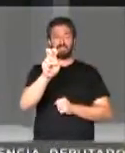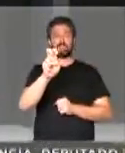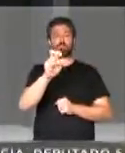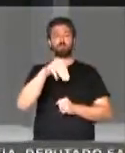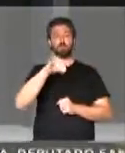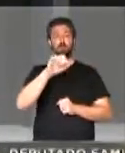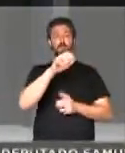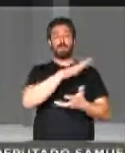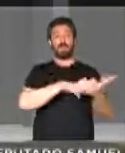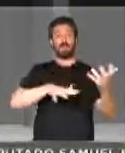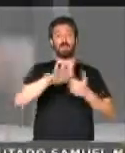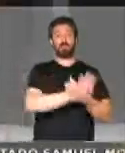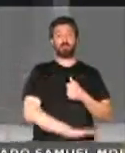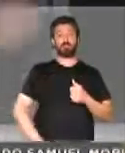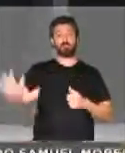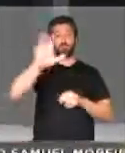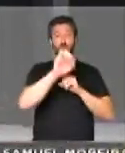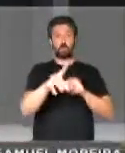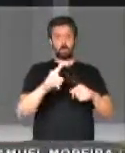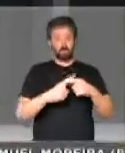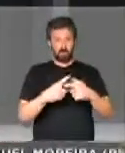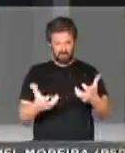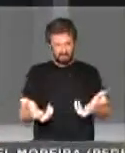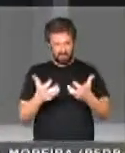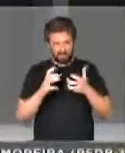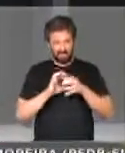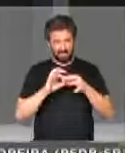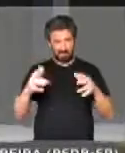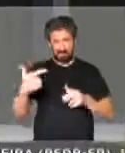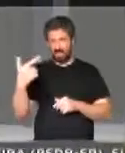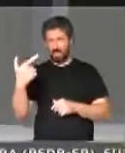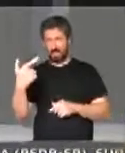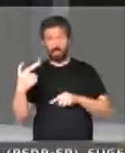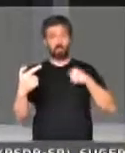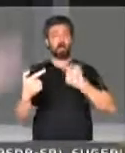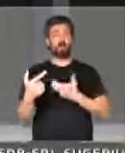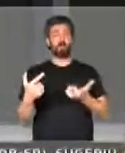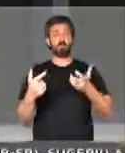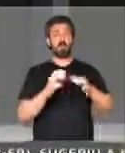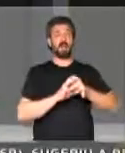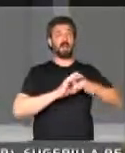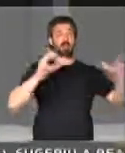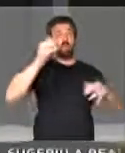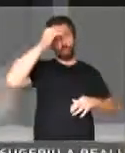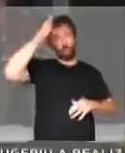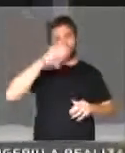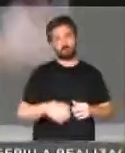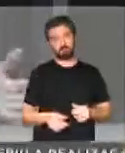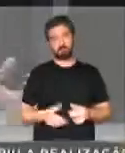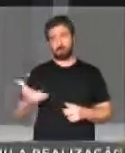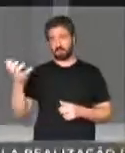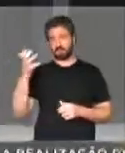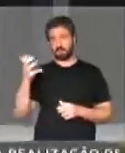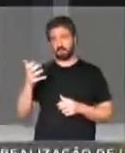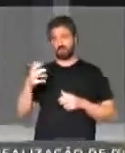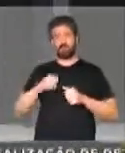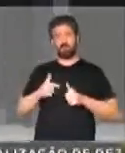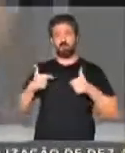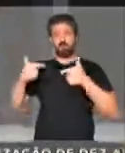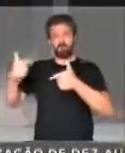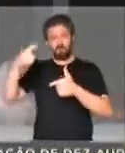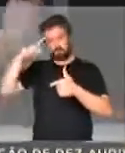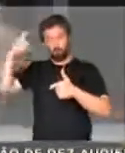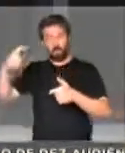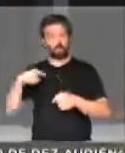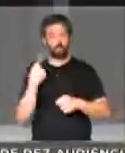greve nacional de educação. Porque se eles querem liberar armas, nós queremos libertar o conhecimento. Se eles querem o levante da